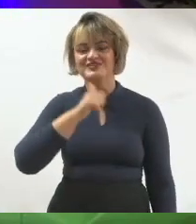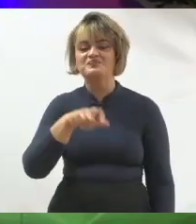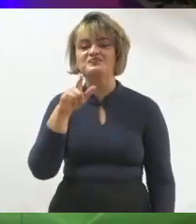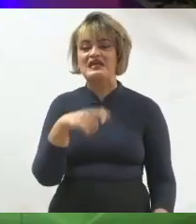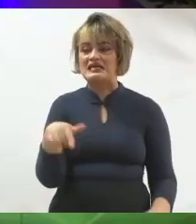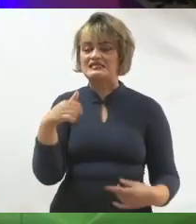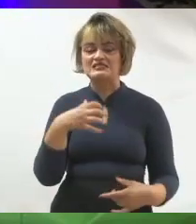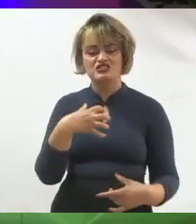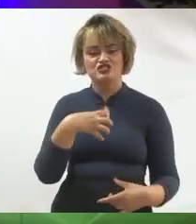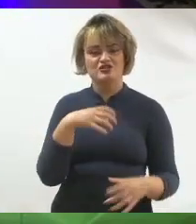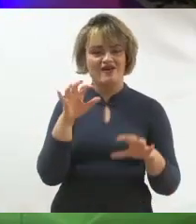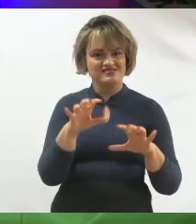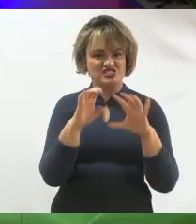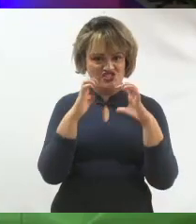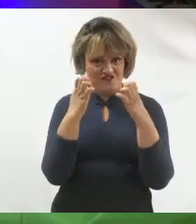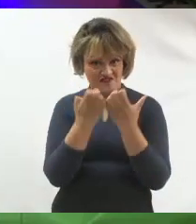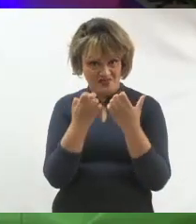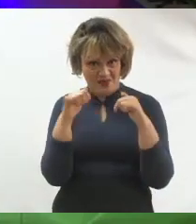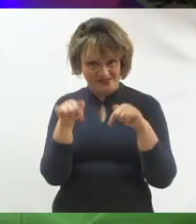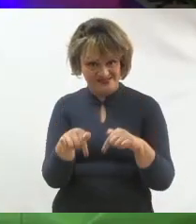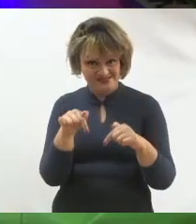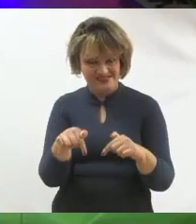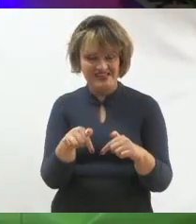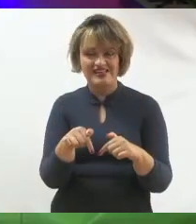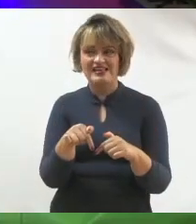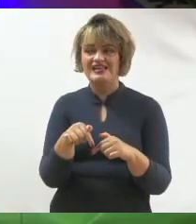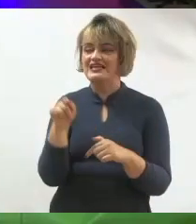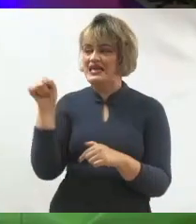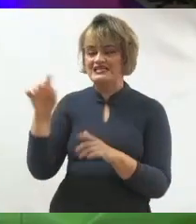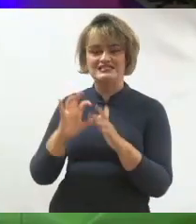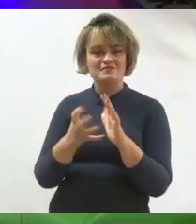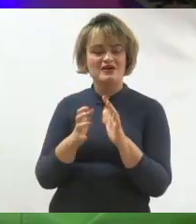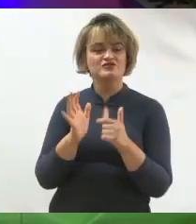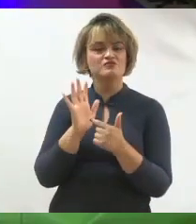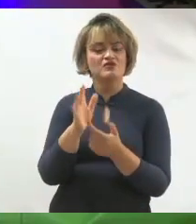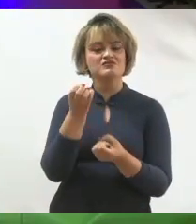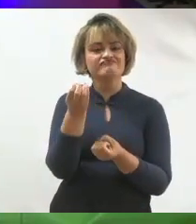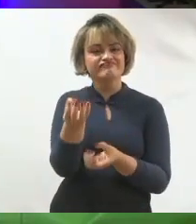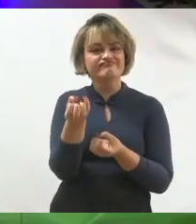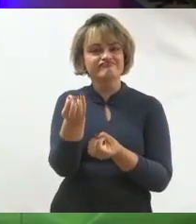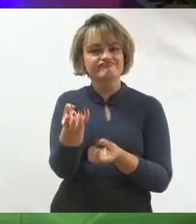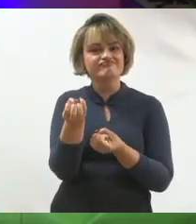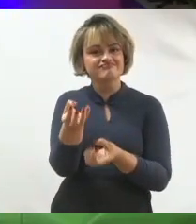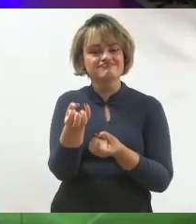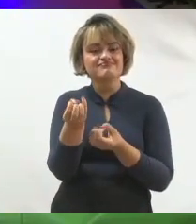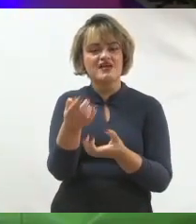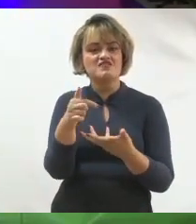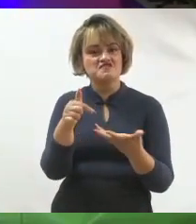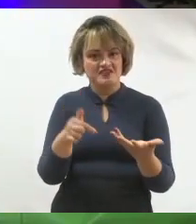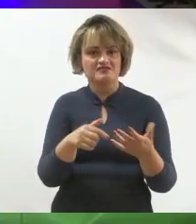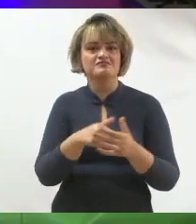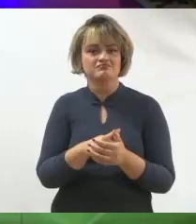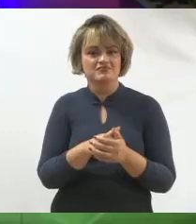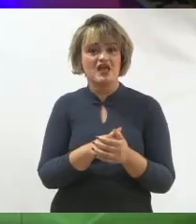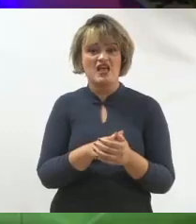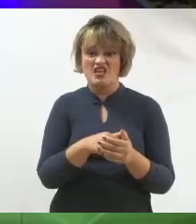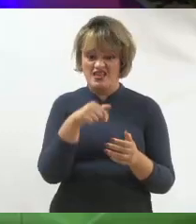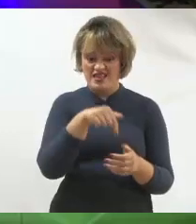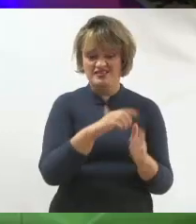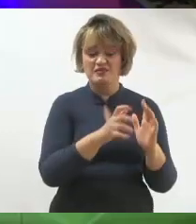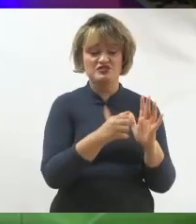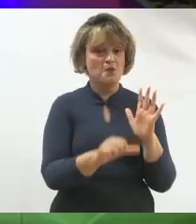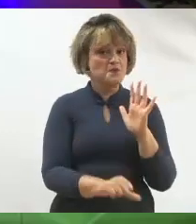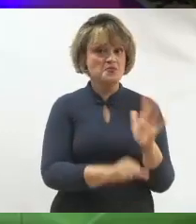o nível que o Republicanos traz de informação pra vocês, saibam que é pioneiro no Brasil,